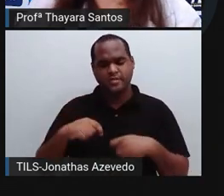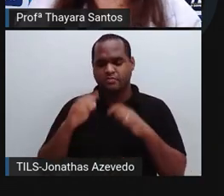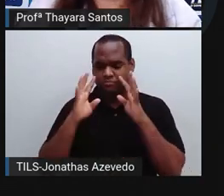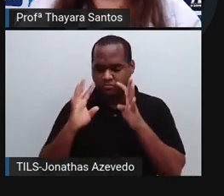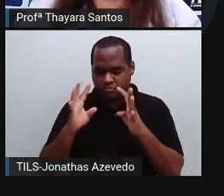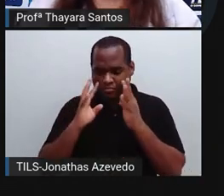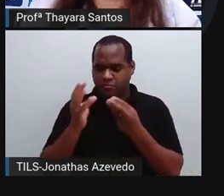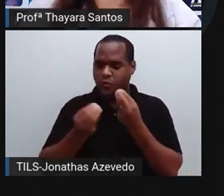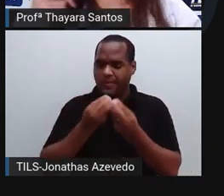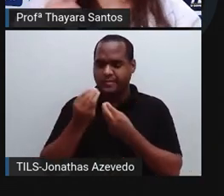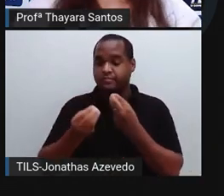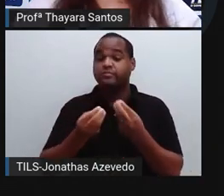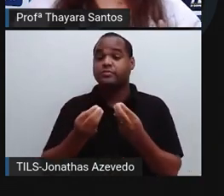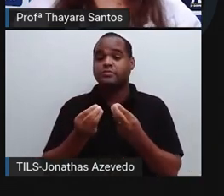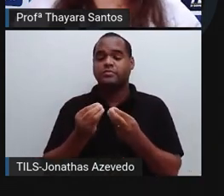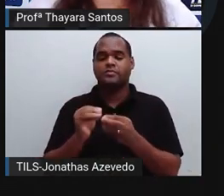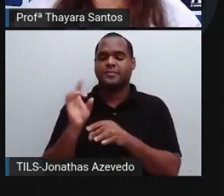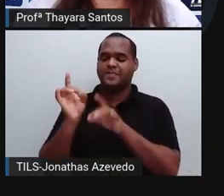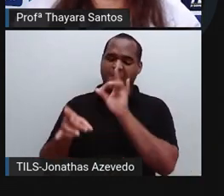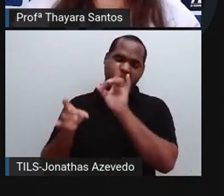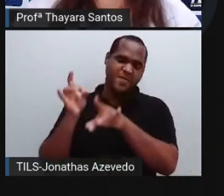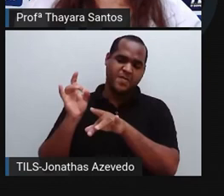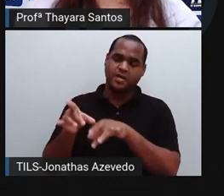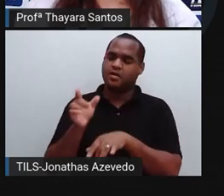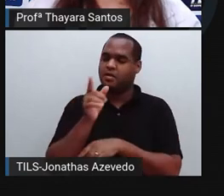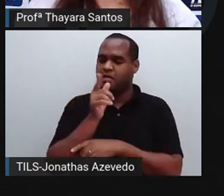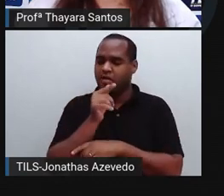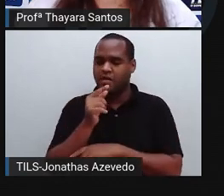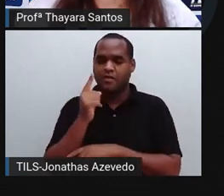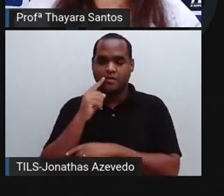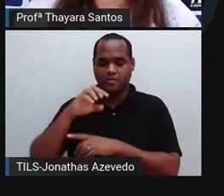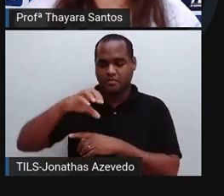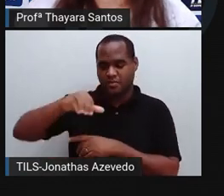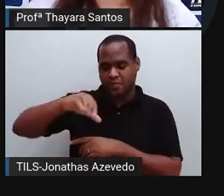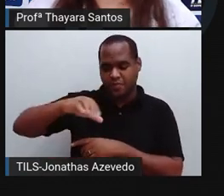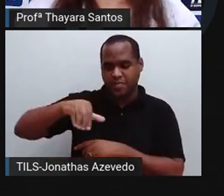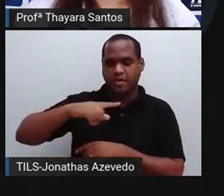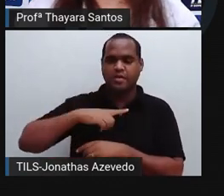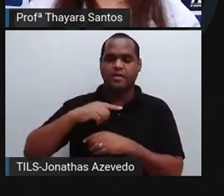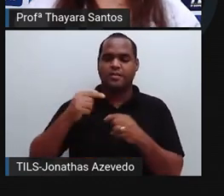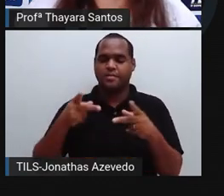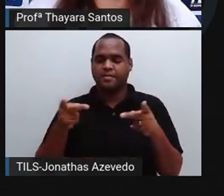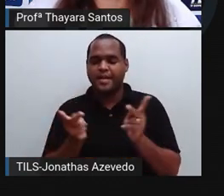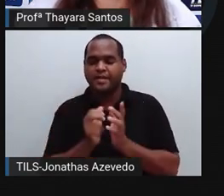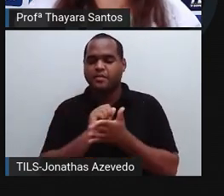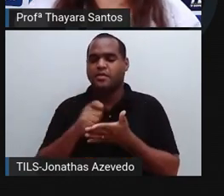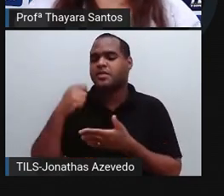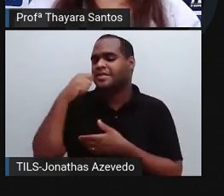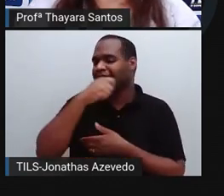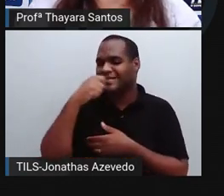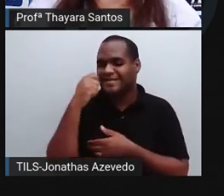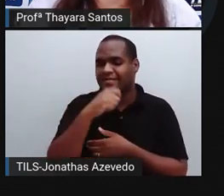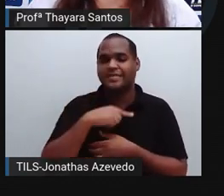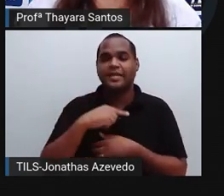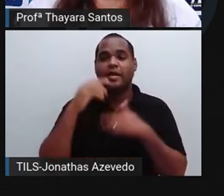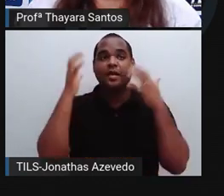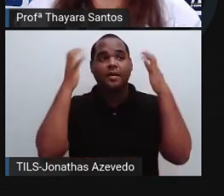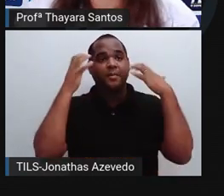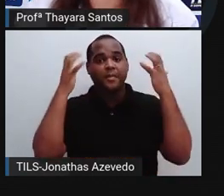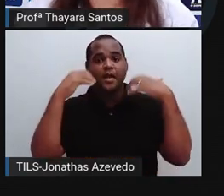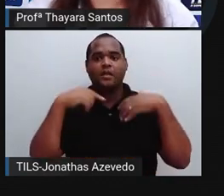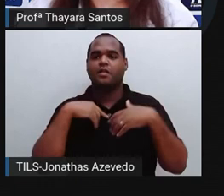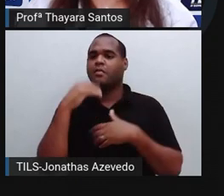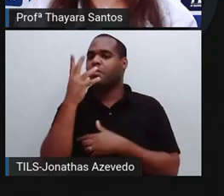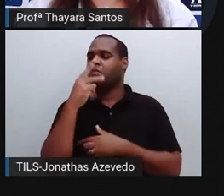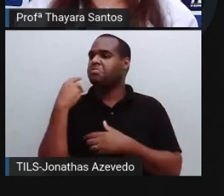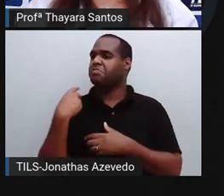água como pró, não desperdiçando, fechando a torneira enquanto a gente lava o prato, enquanto a gente escove o dente, não demorando 10 minutos